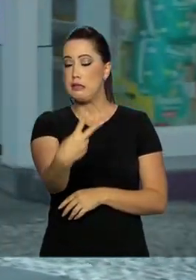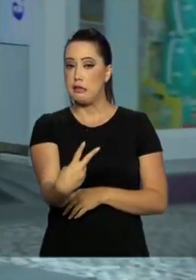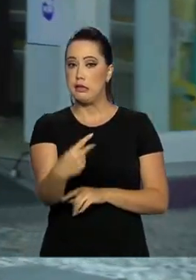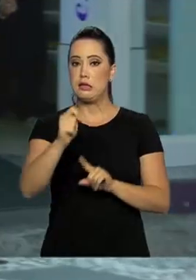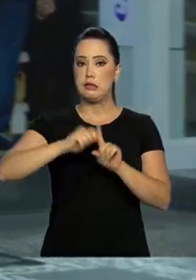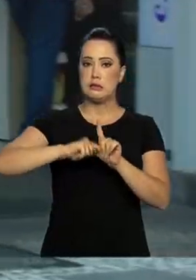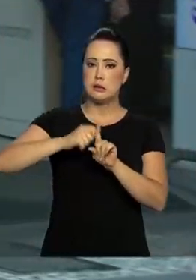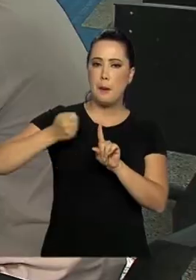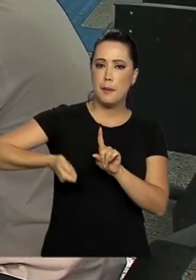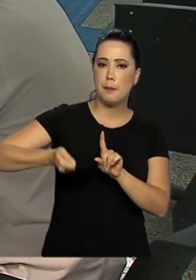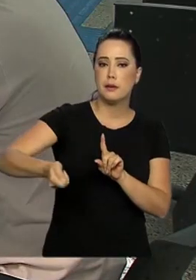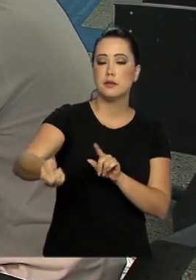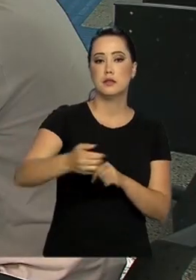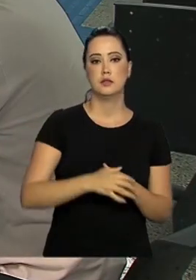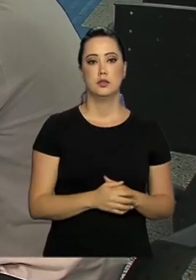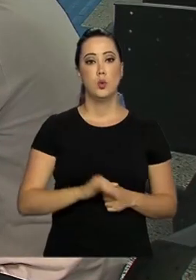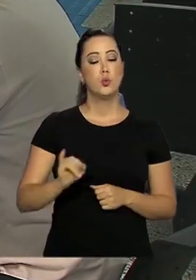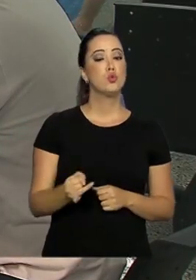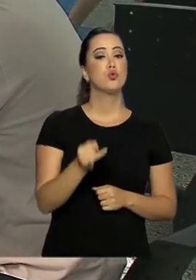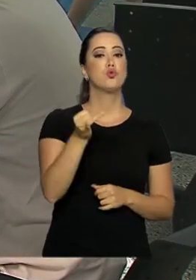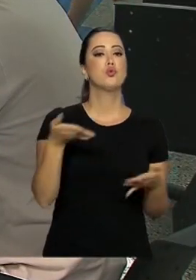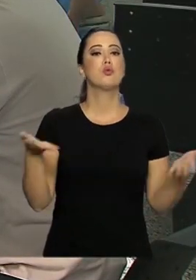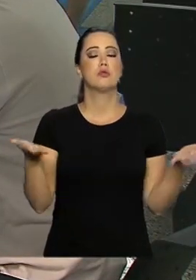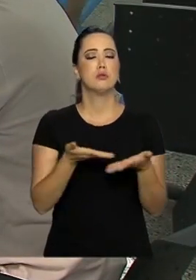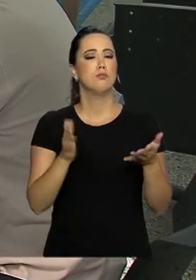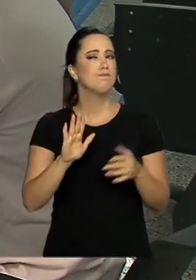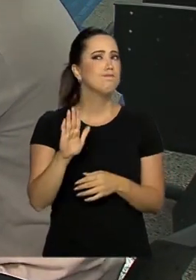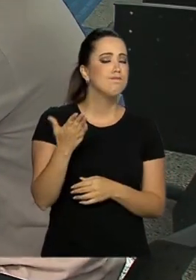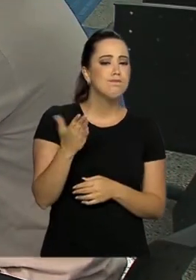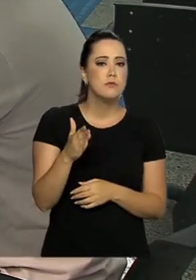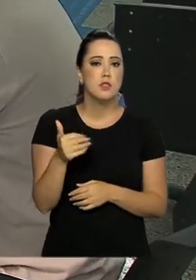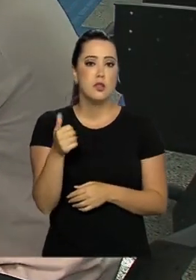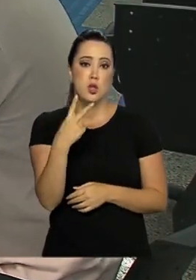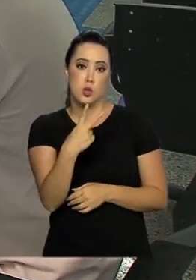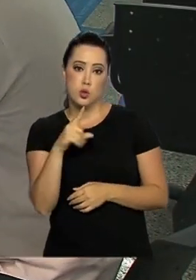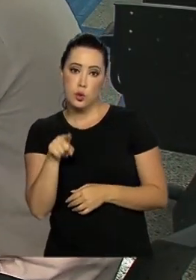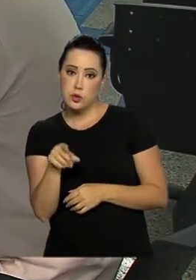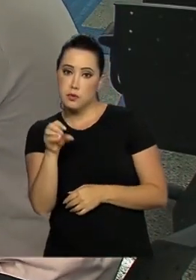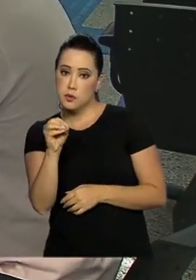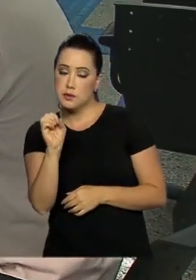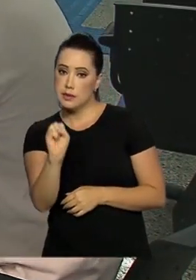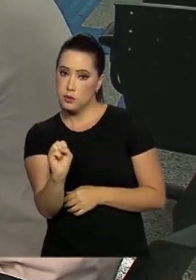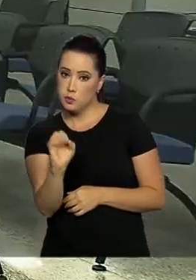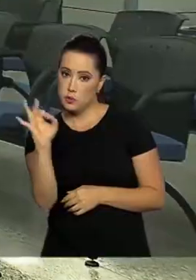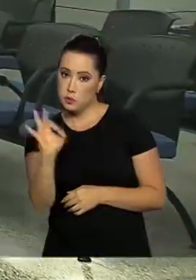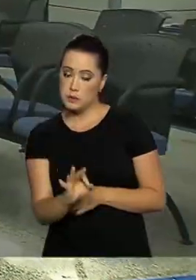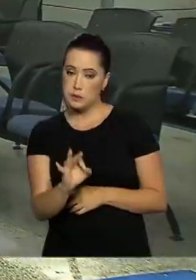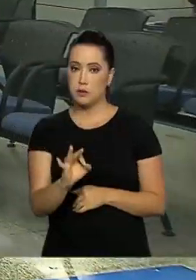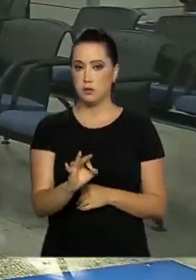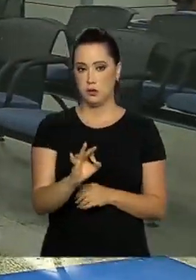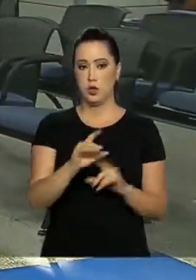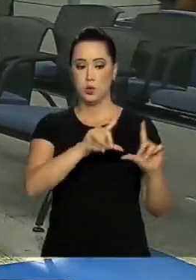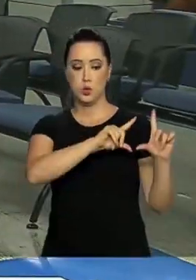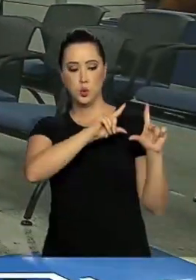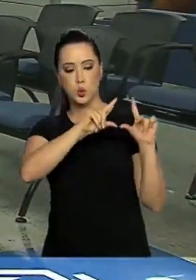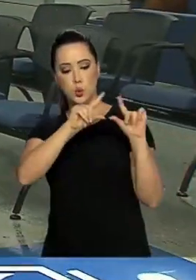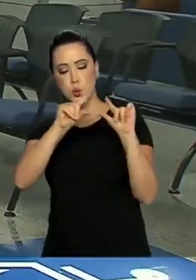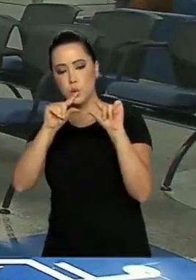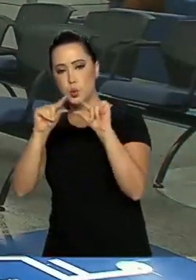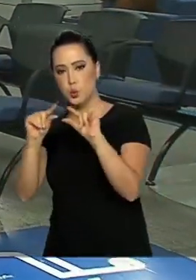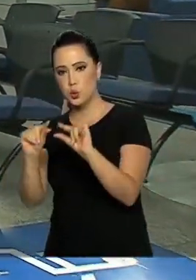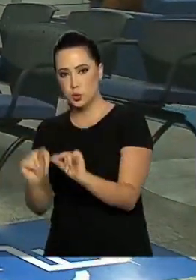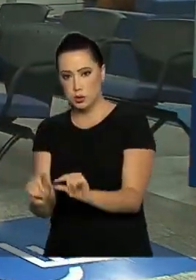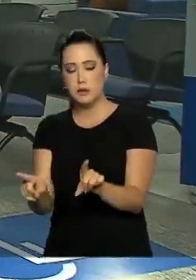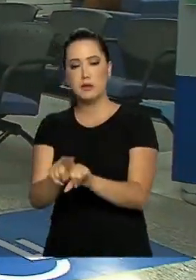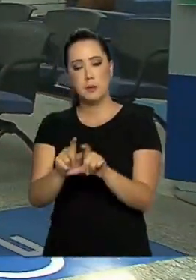para pagamento. Os juros, que hoje estão em torno de 2,08%, serão reduzidos e